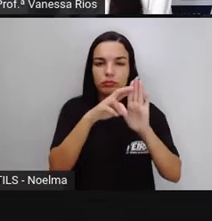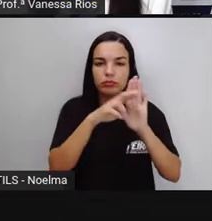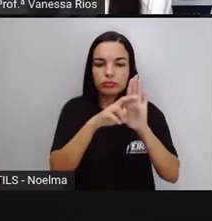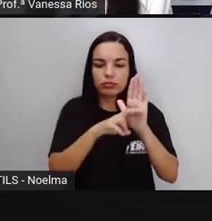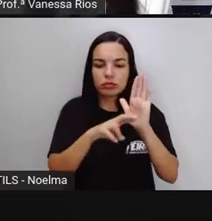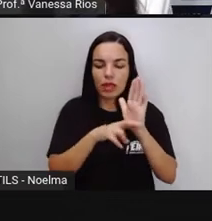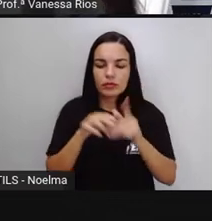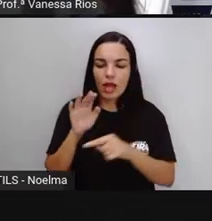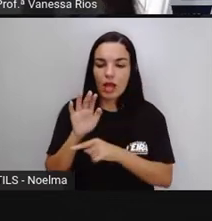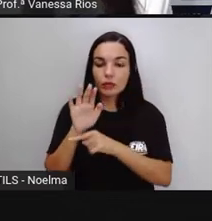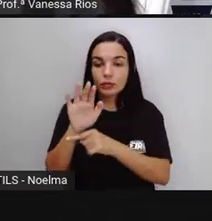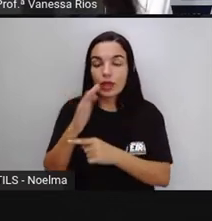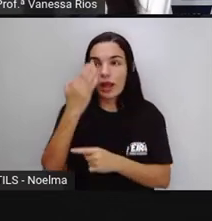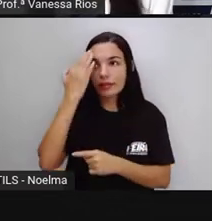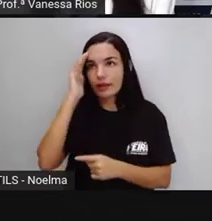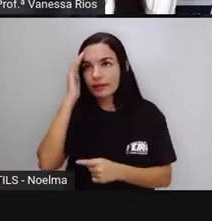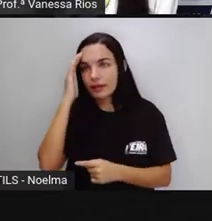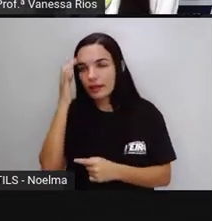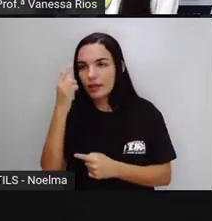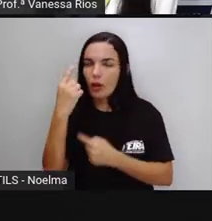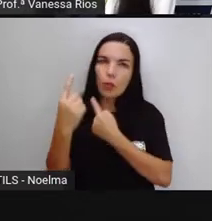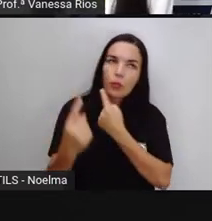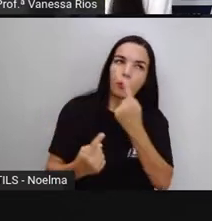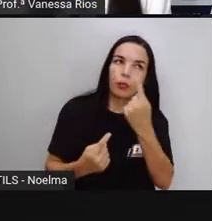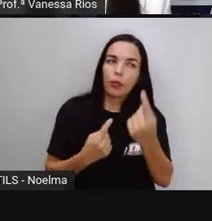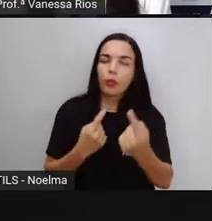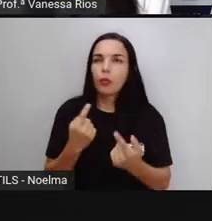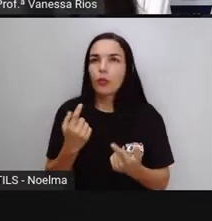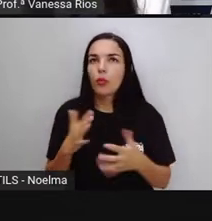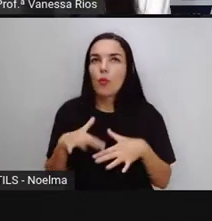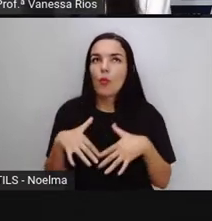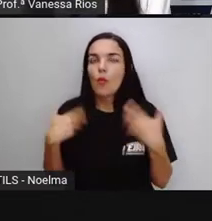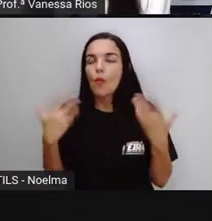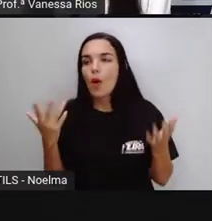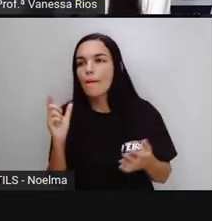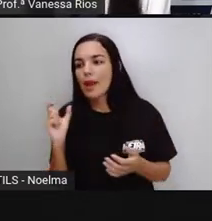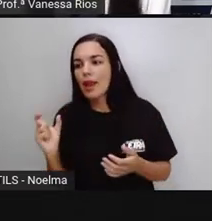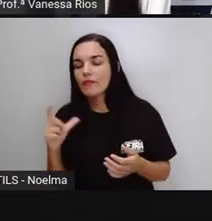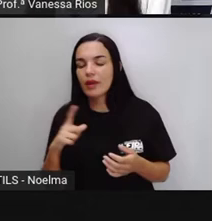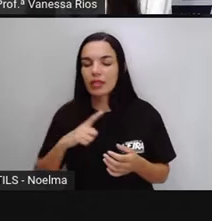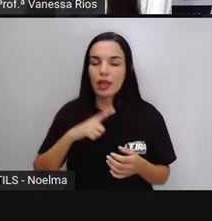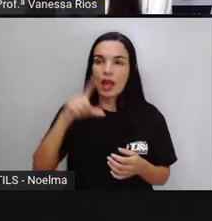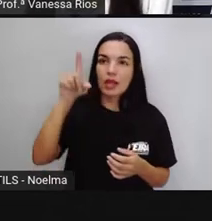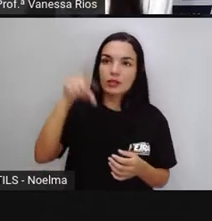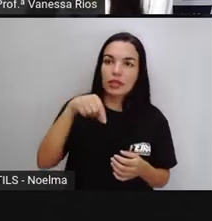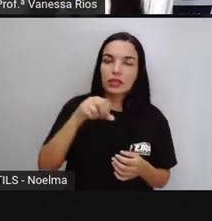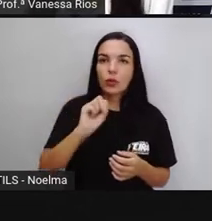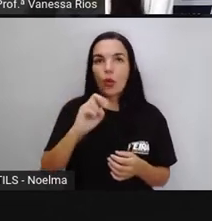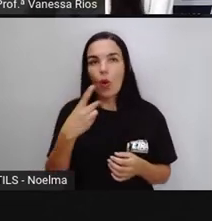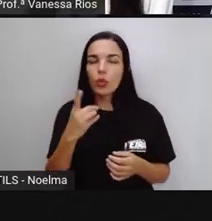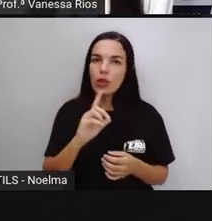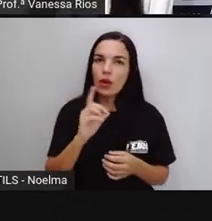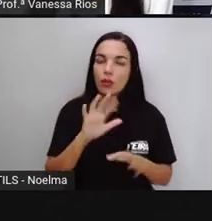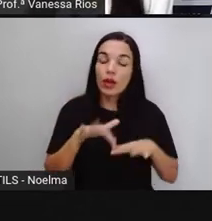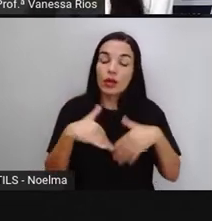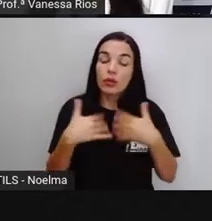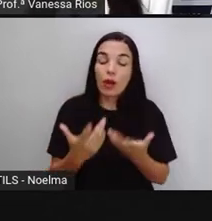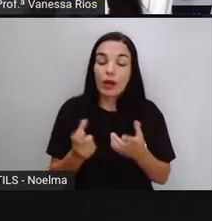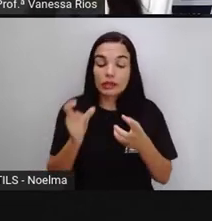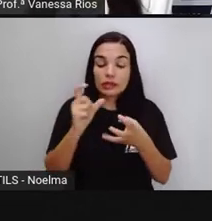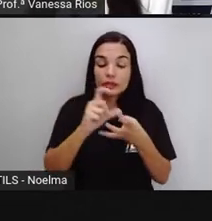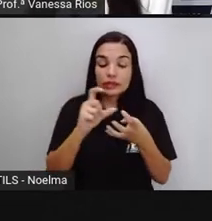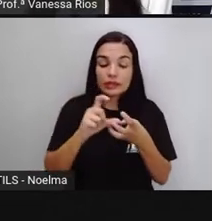se determinadas palavras vão receber acento ou não e também identificar qual a sílaba tônica